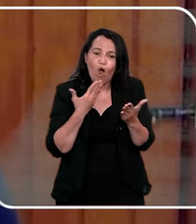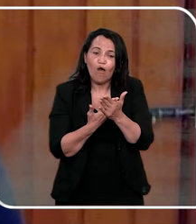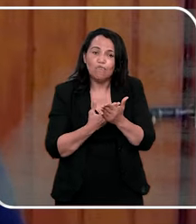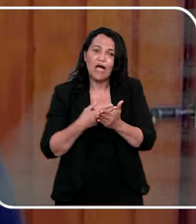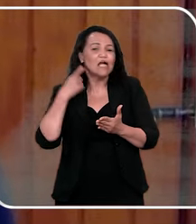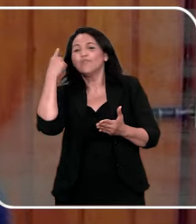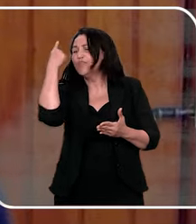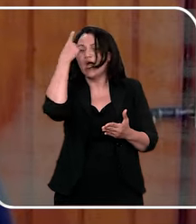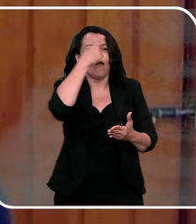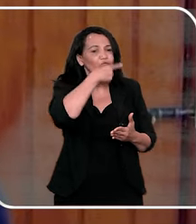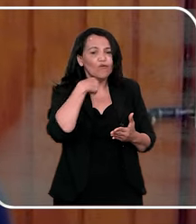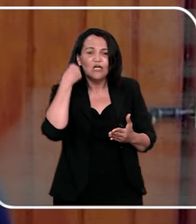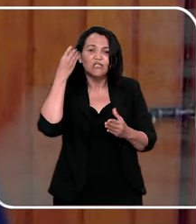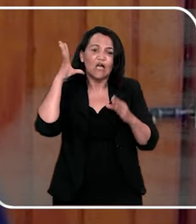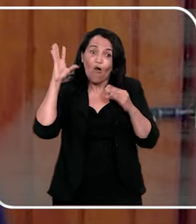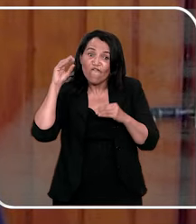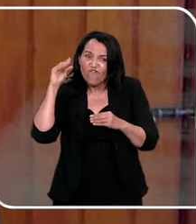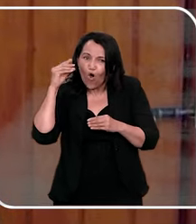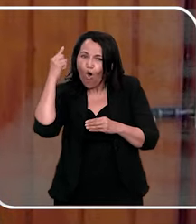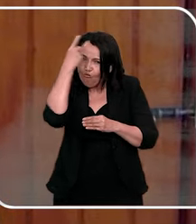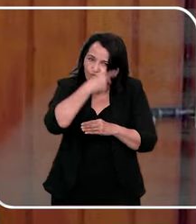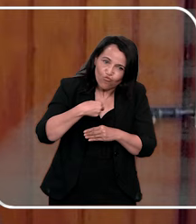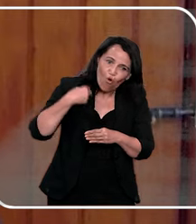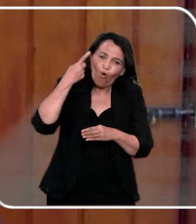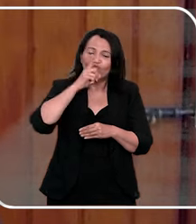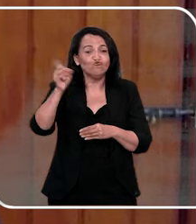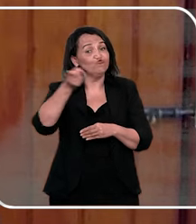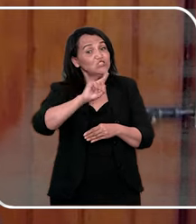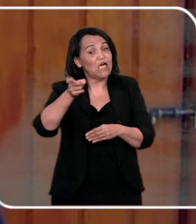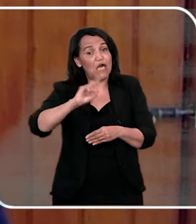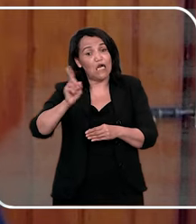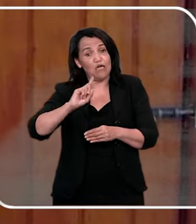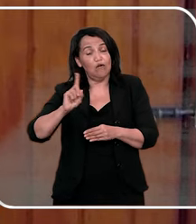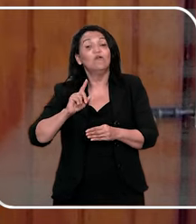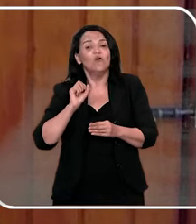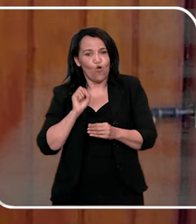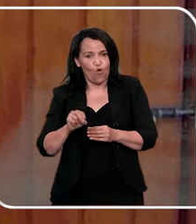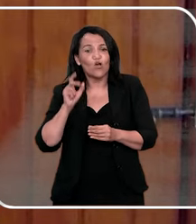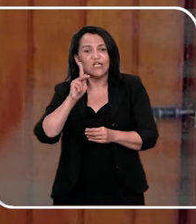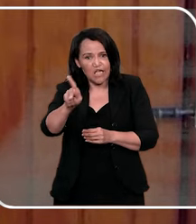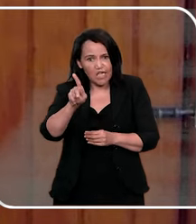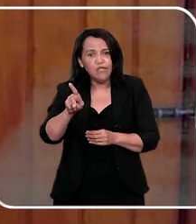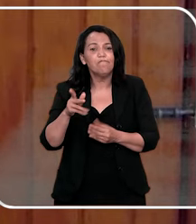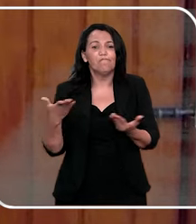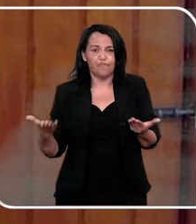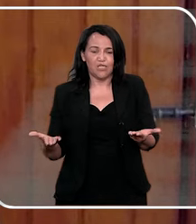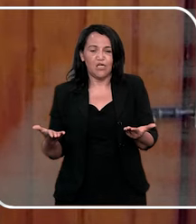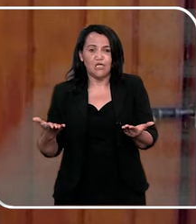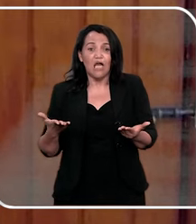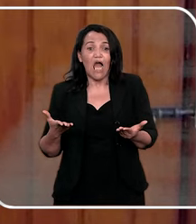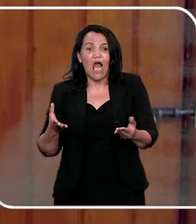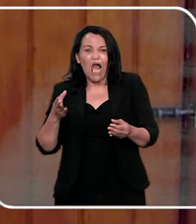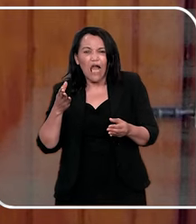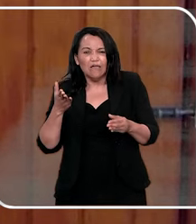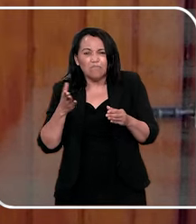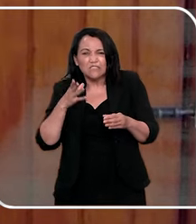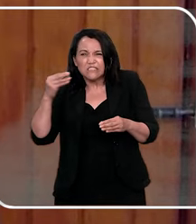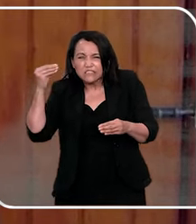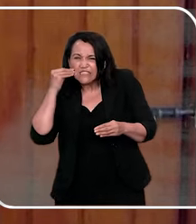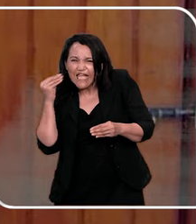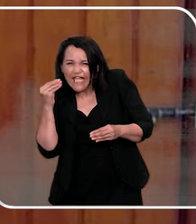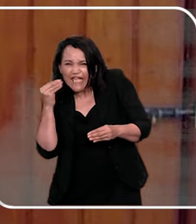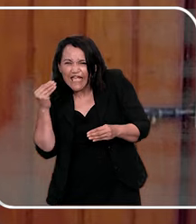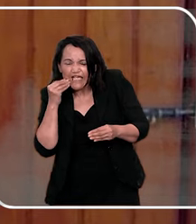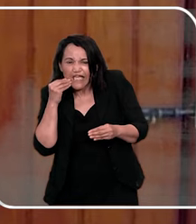sua escola, que pode ser mais bobinha, mandar foto, que se ela mandar, ela não dá o rosto, falei essa semana para uma criança, assim, que já era pré-adolescente, então,